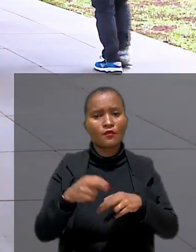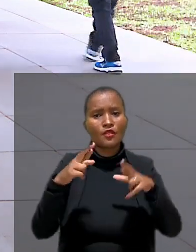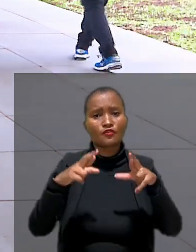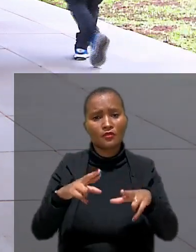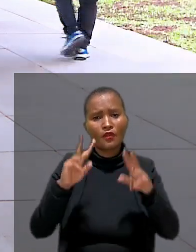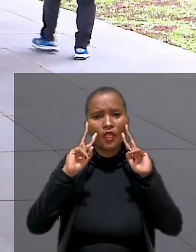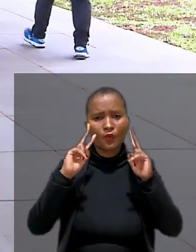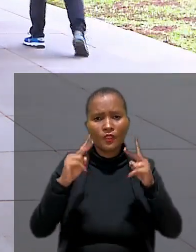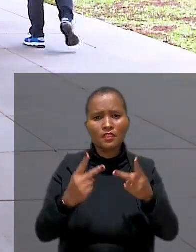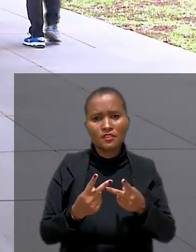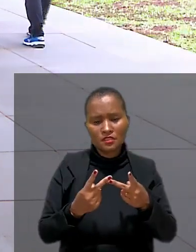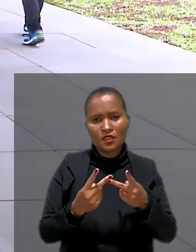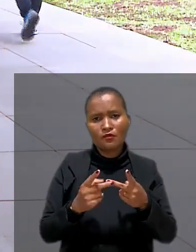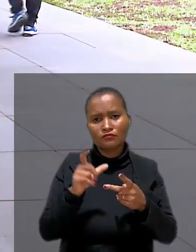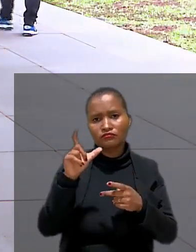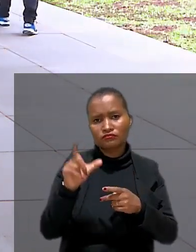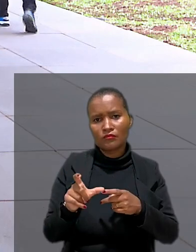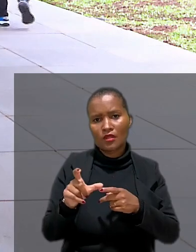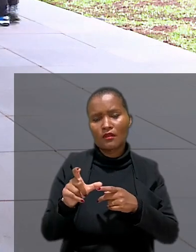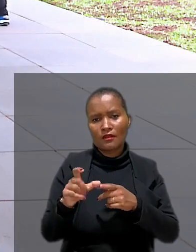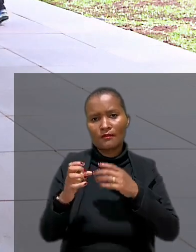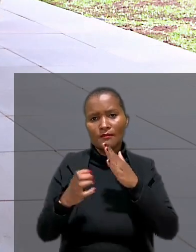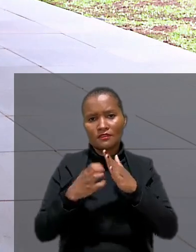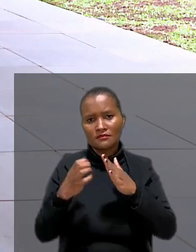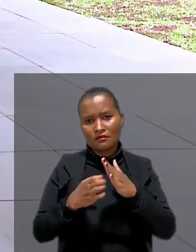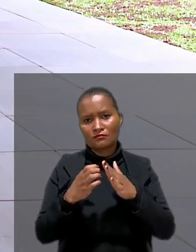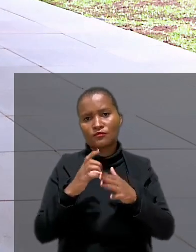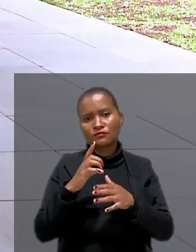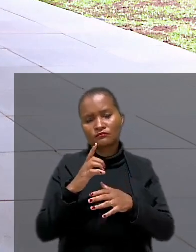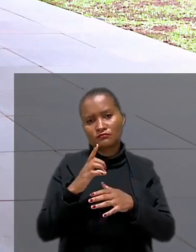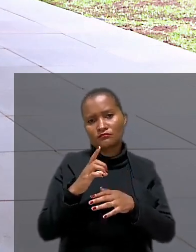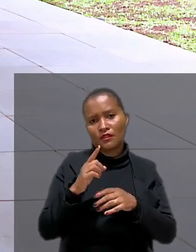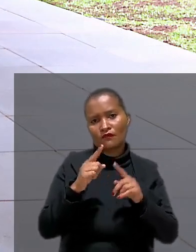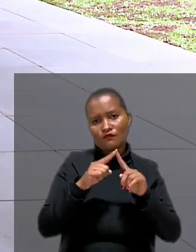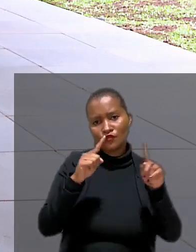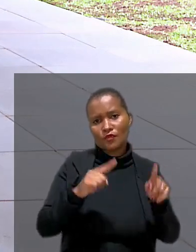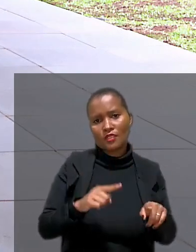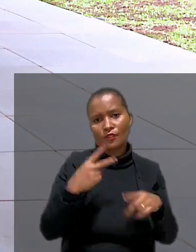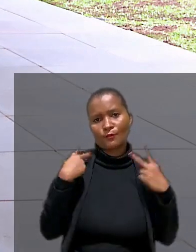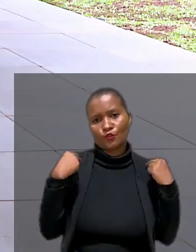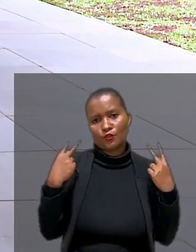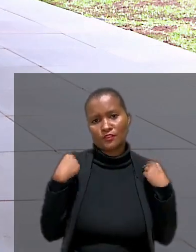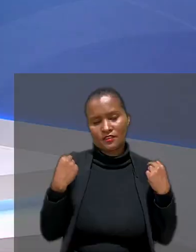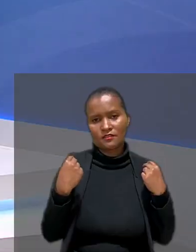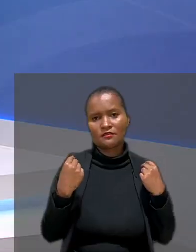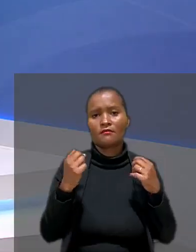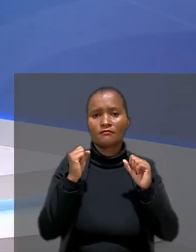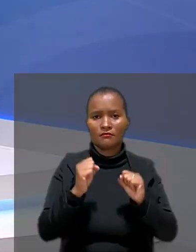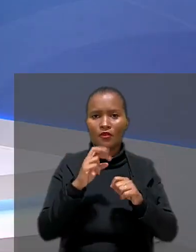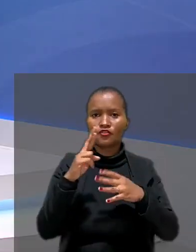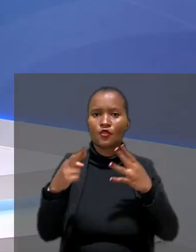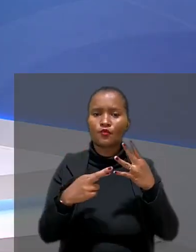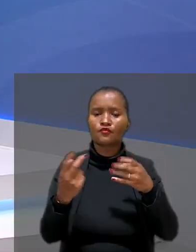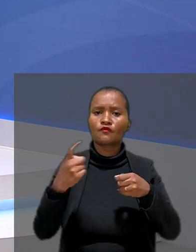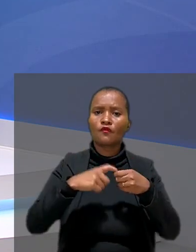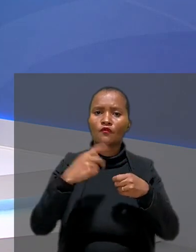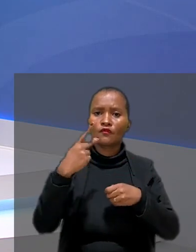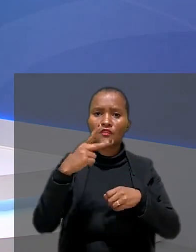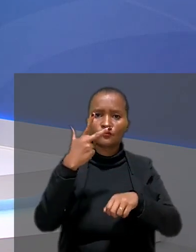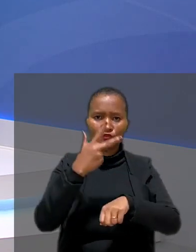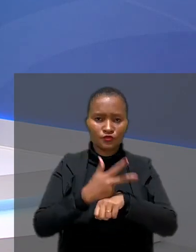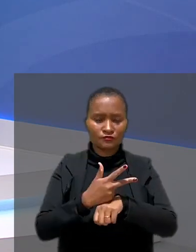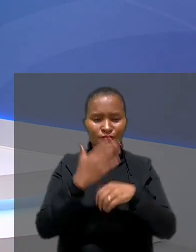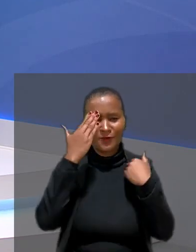mantida a decisão regional que reconheceu o atleta como empregador do motorista. Cabe recurso. Eu volto com vocês no estúdio.